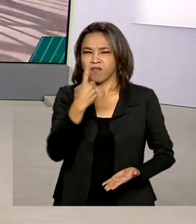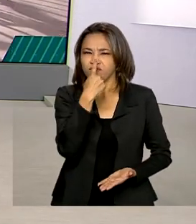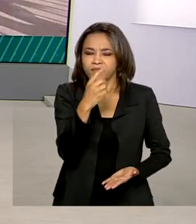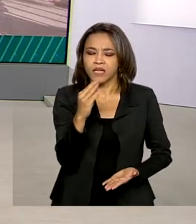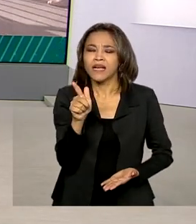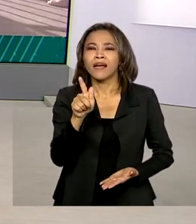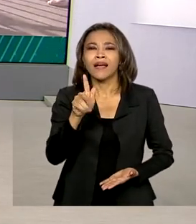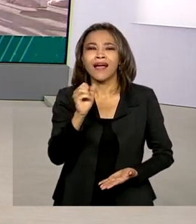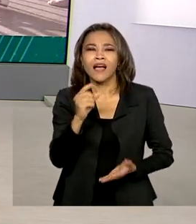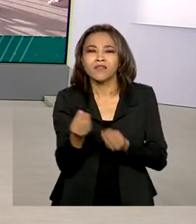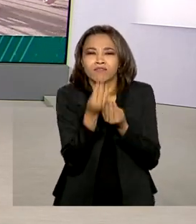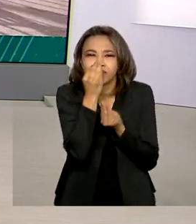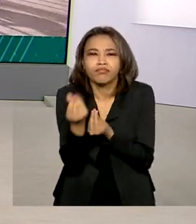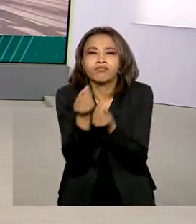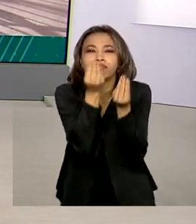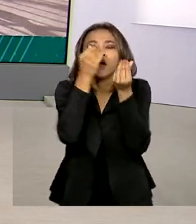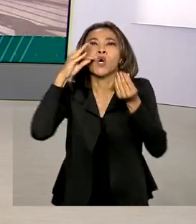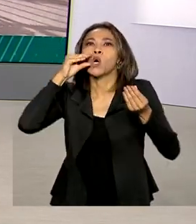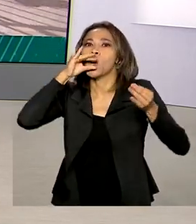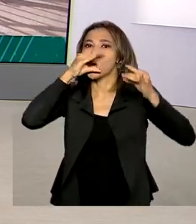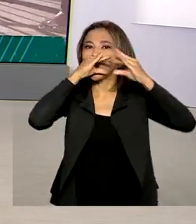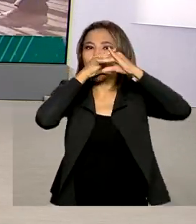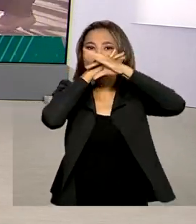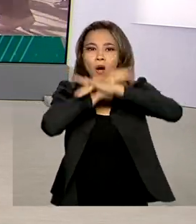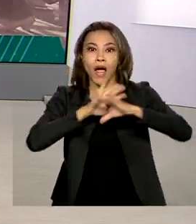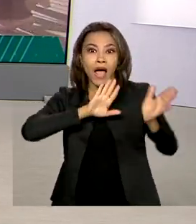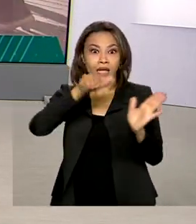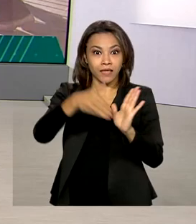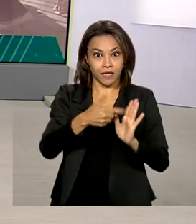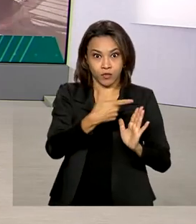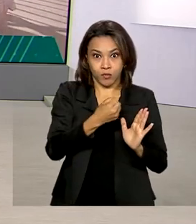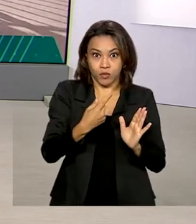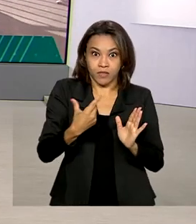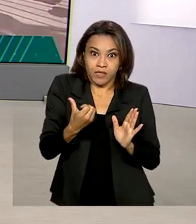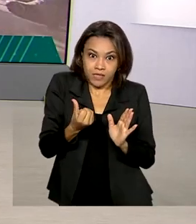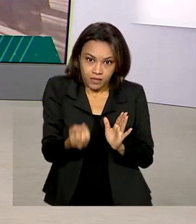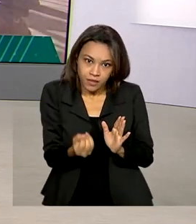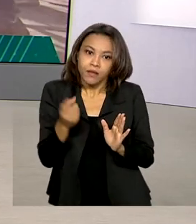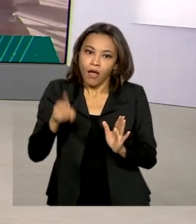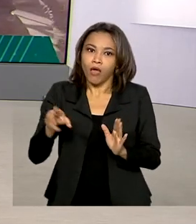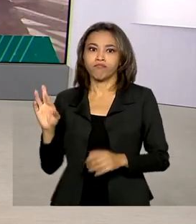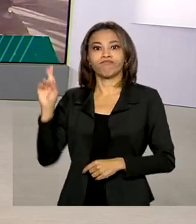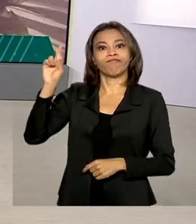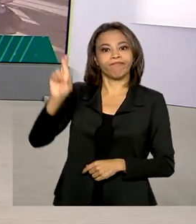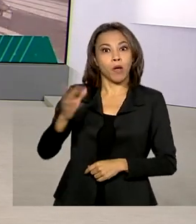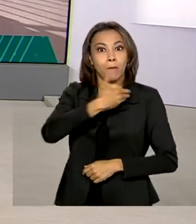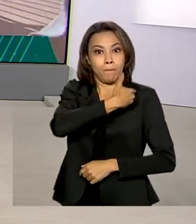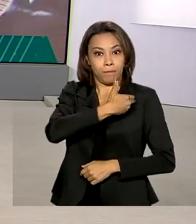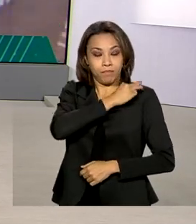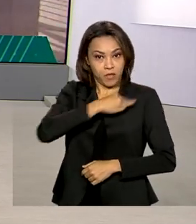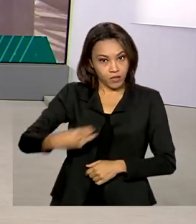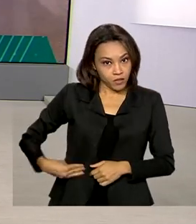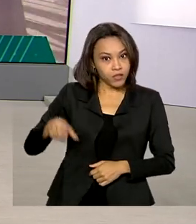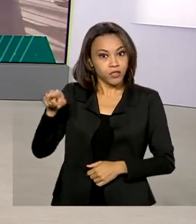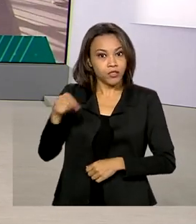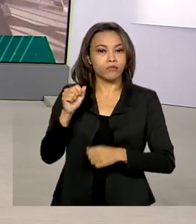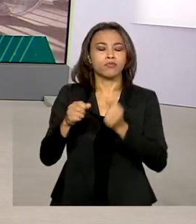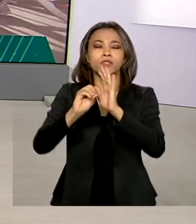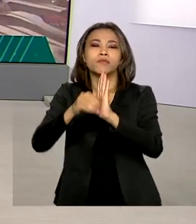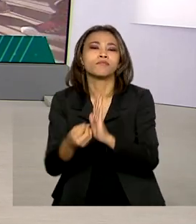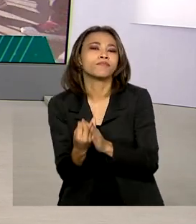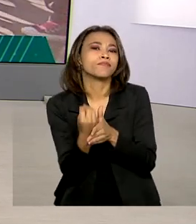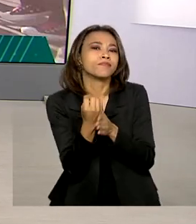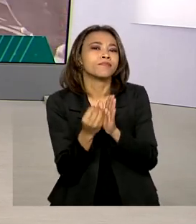estufa até 2060. A declaração foi dada pelo ministro do Meio Ambiente, Ricardo Salles, depois de reunião do Comitê